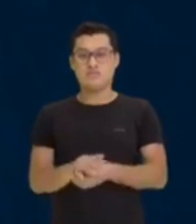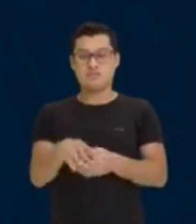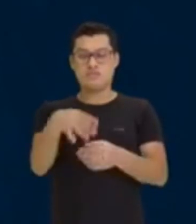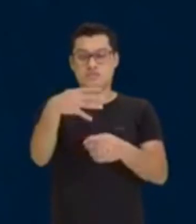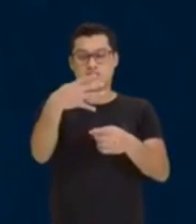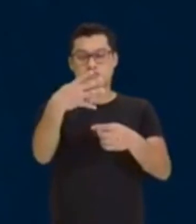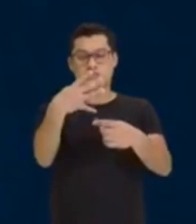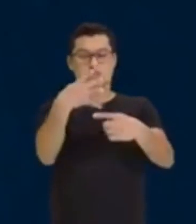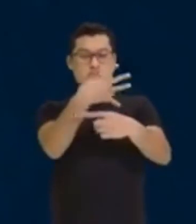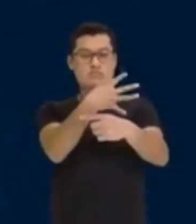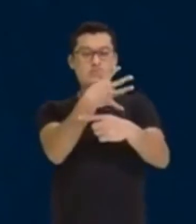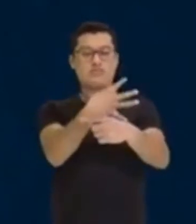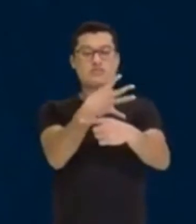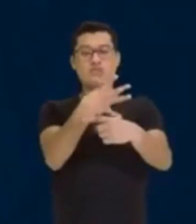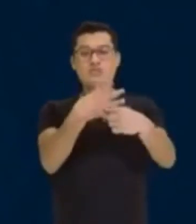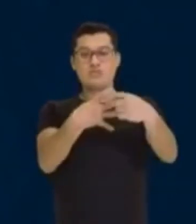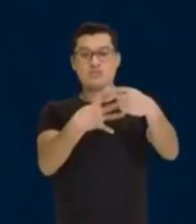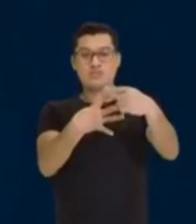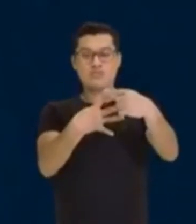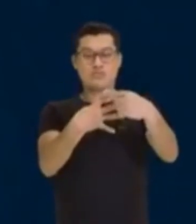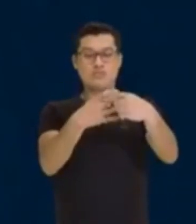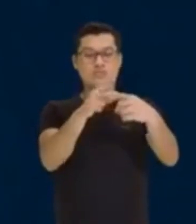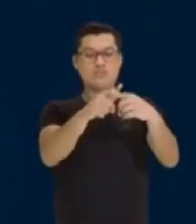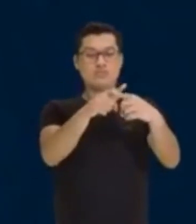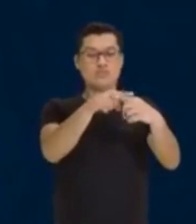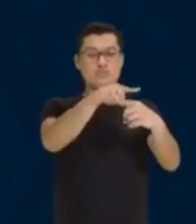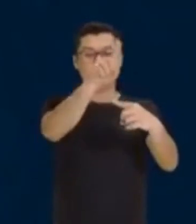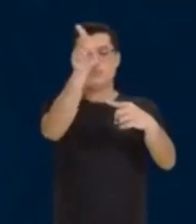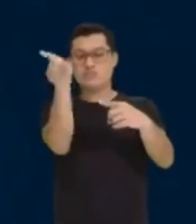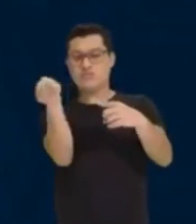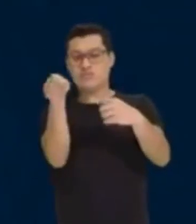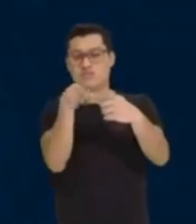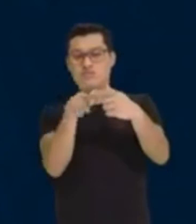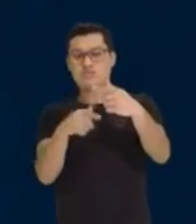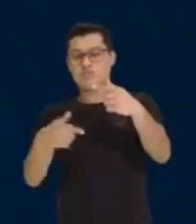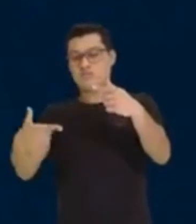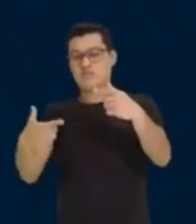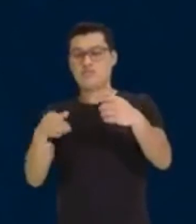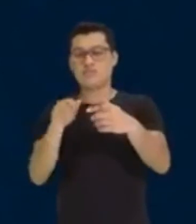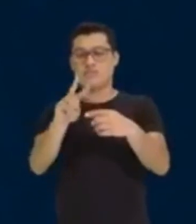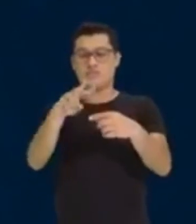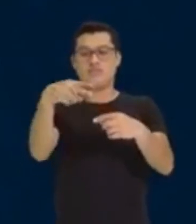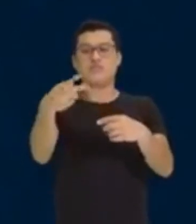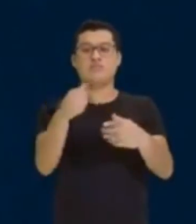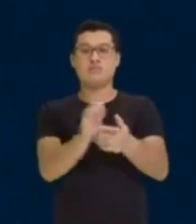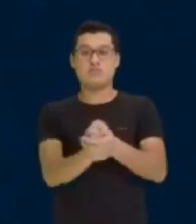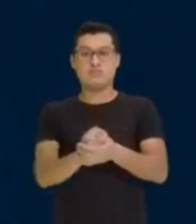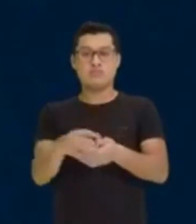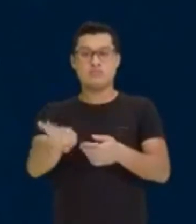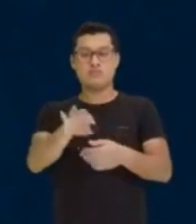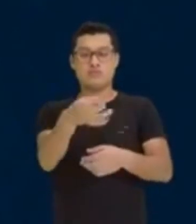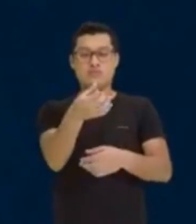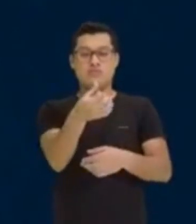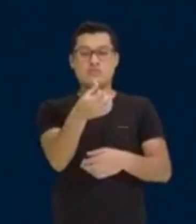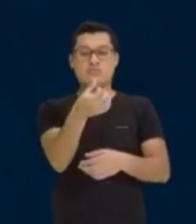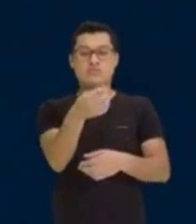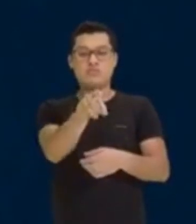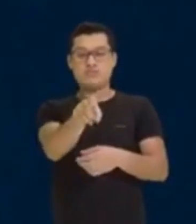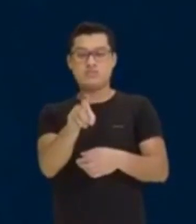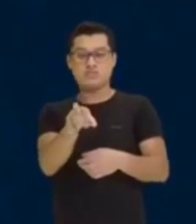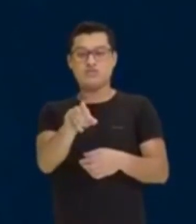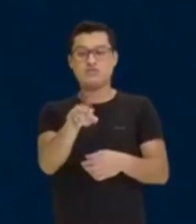multiplicando, você vai fazer o quê, gente? Passar dividindo. Então, vai ficar x igual a 60 dividido por 4.